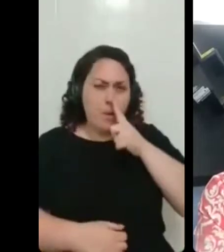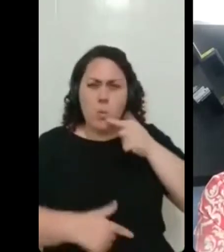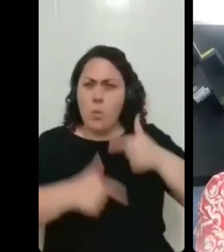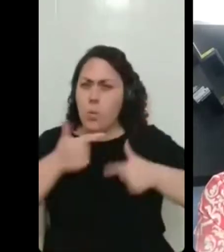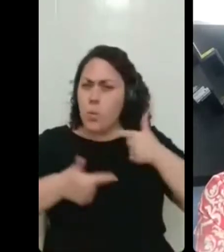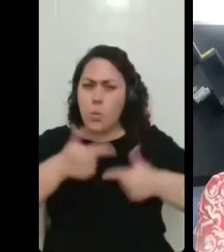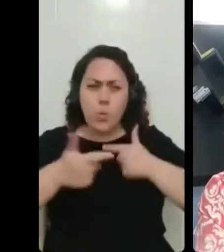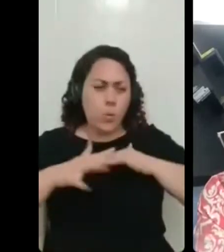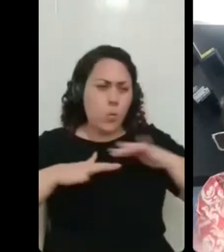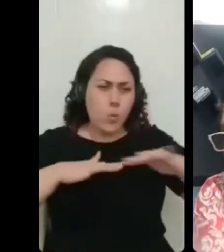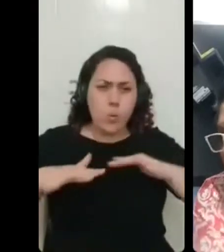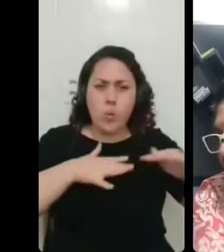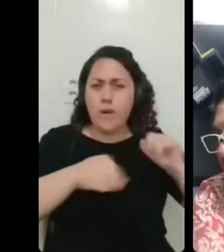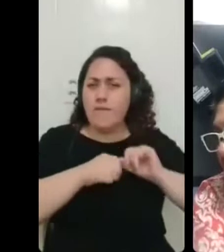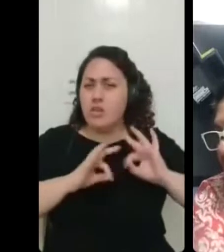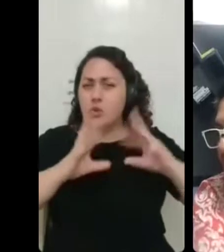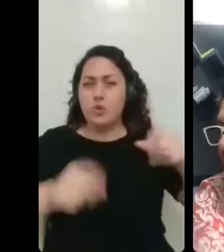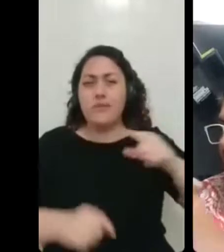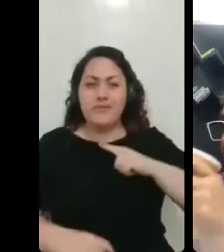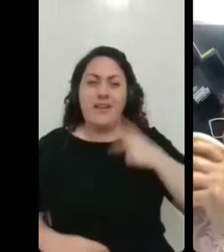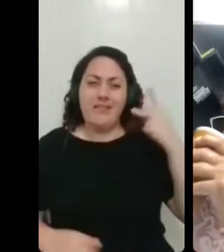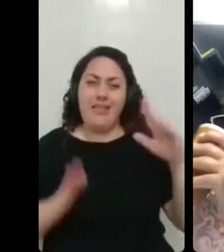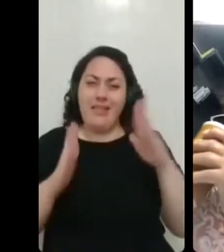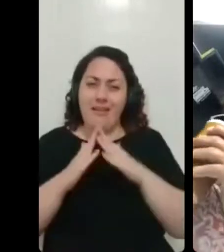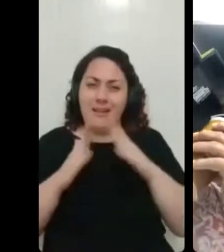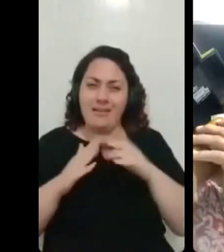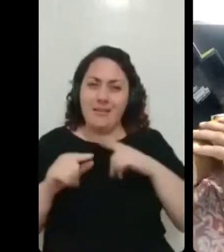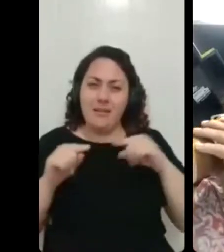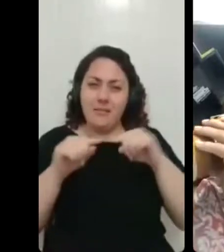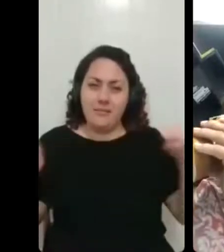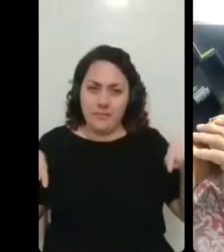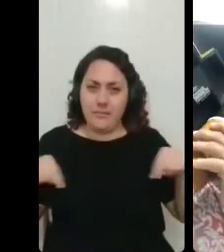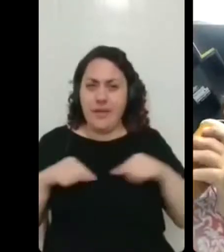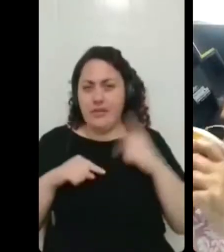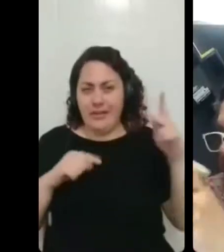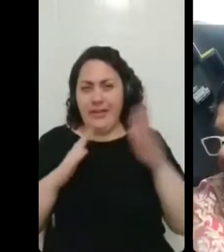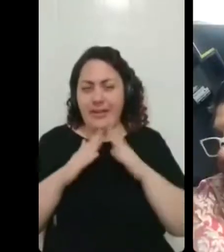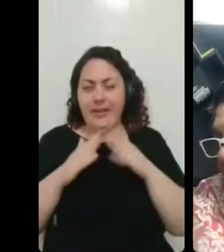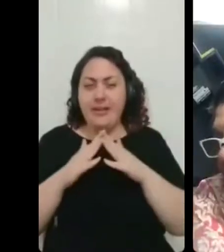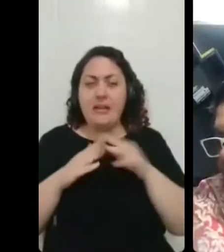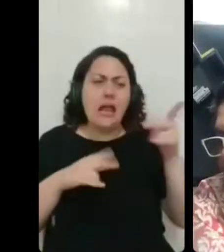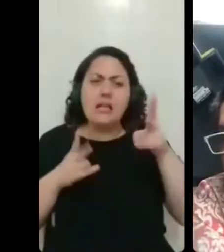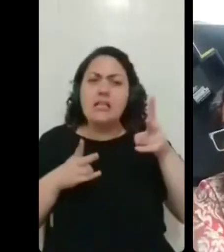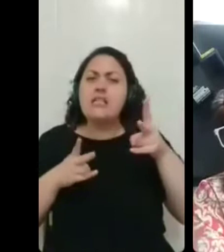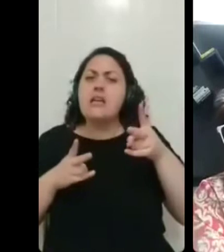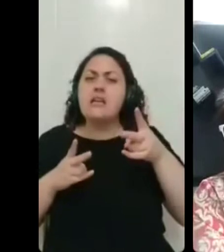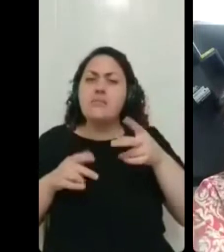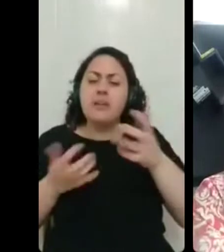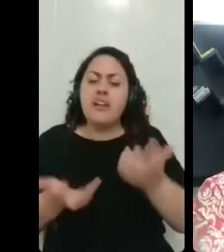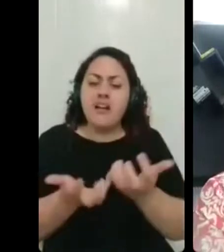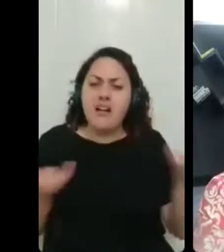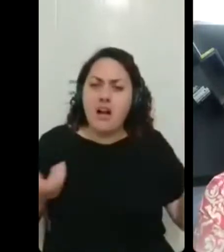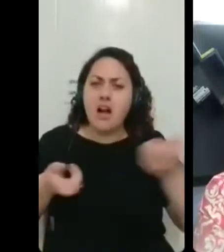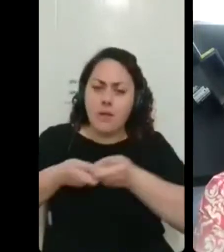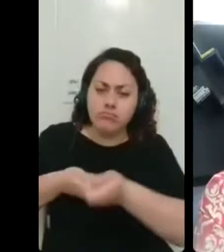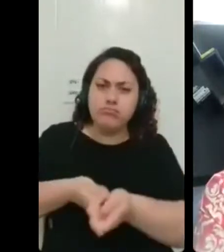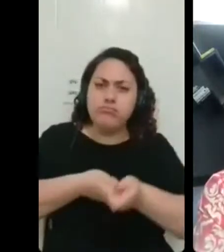tudo a gente tem um pátio na casa dela no local onde ela mora ela cortava grama podava árvore pegava escada subia